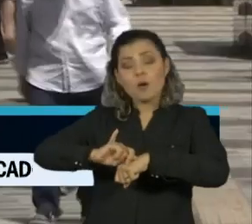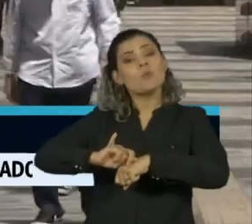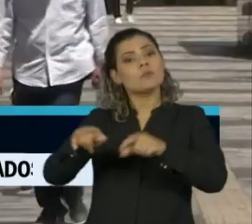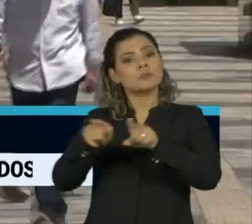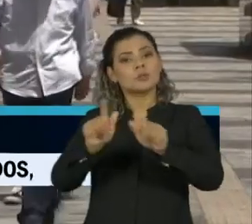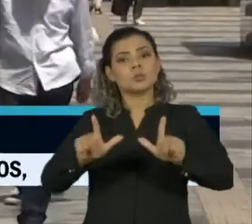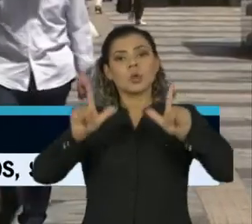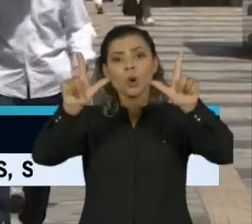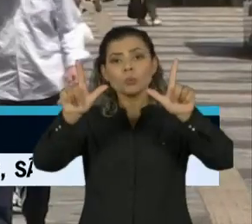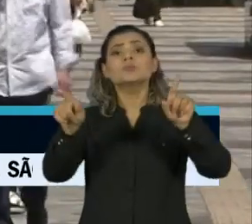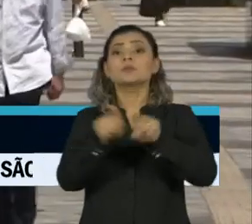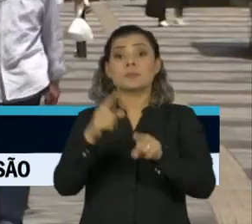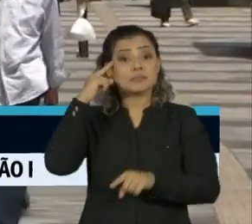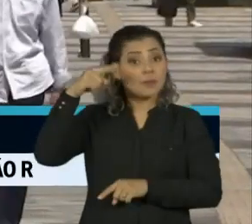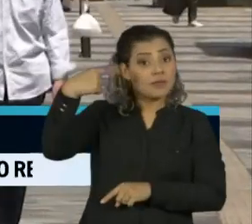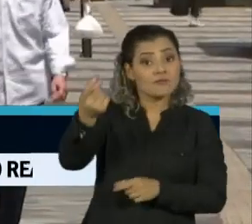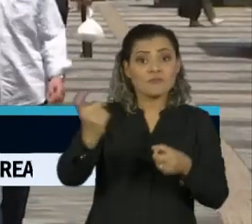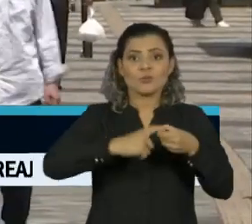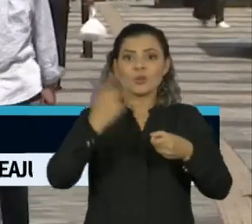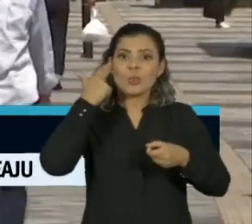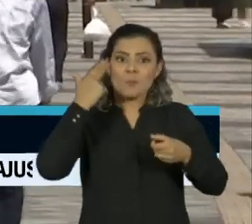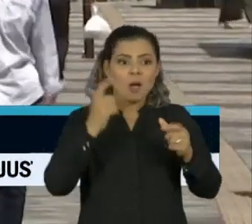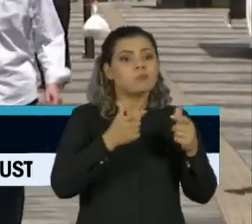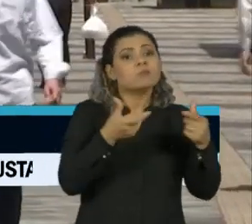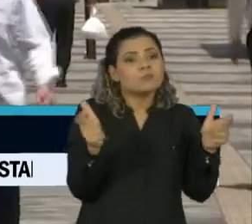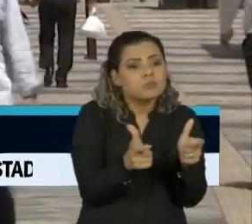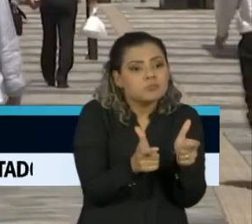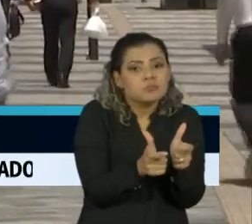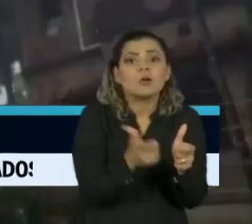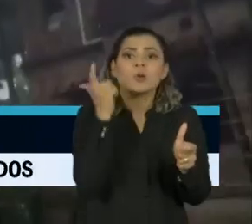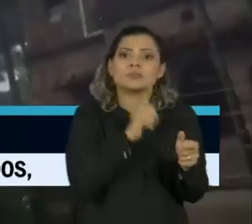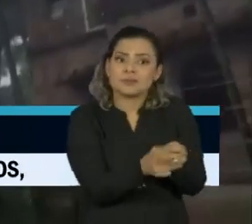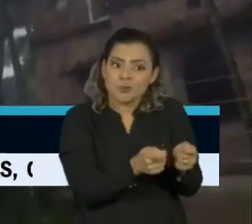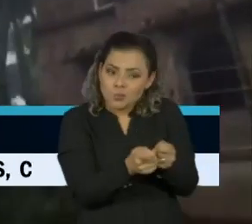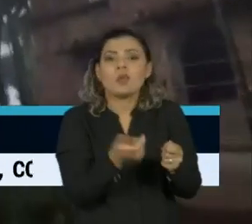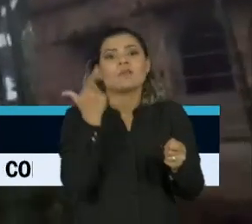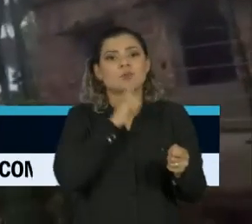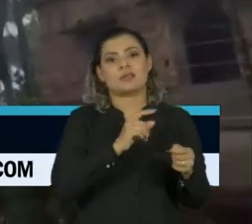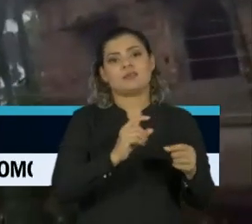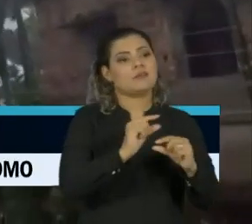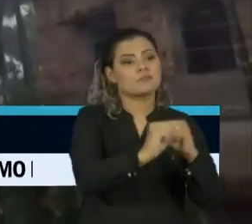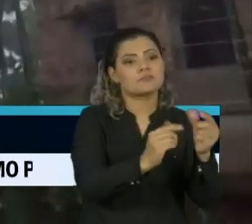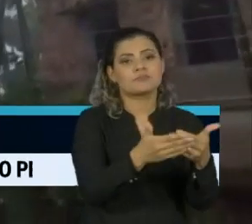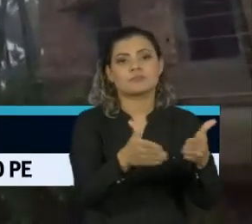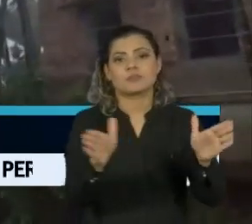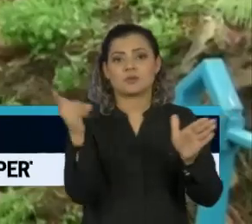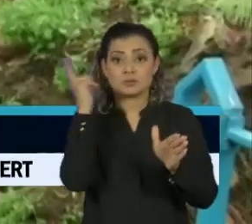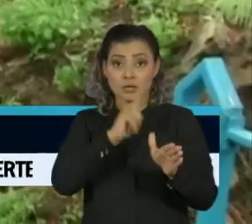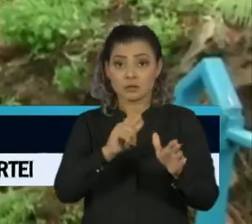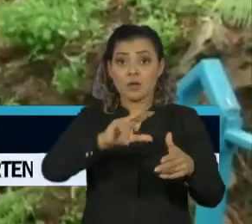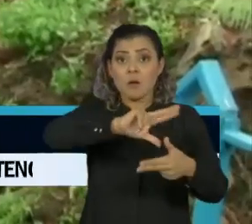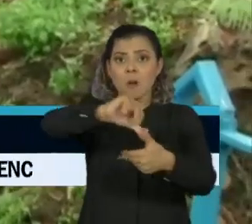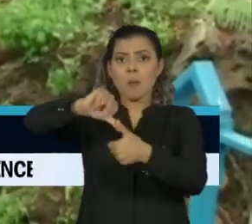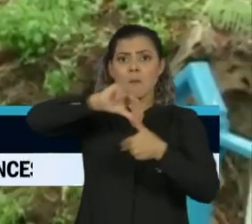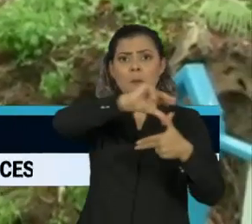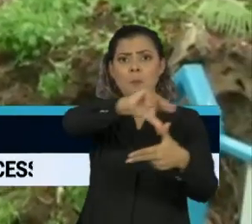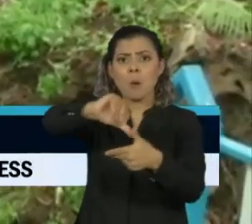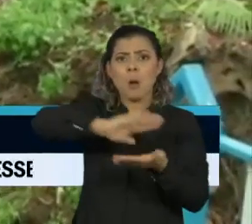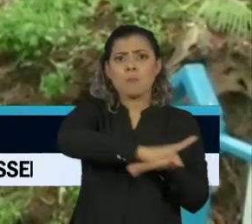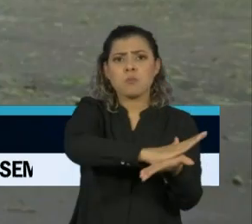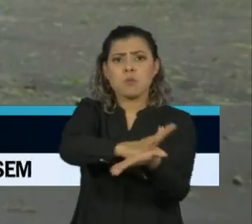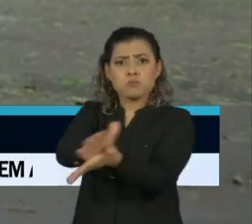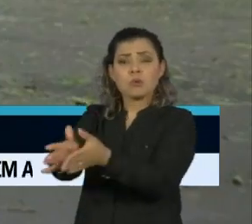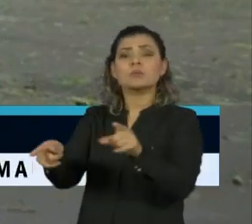à normalidade semana que vem se mantiver a queda de infecções. E em plena pandemia, o ciclone Anfan atingiu